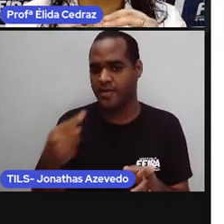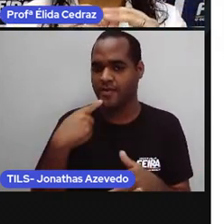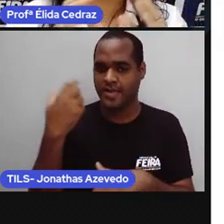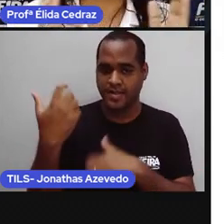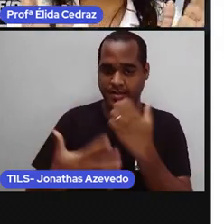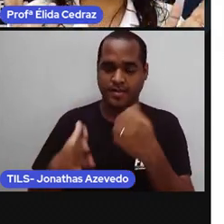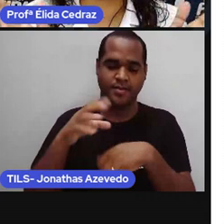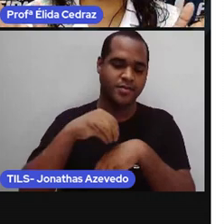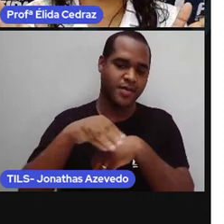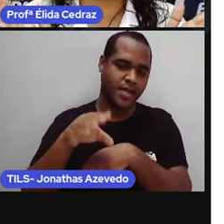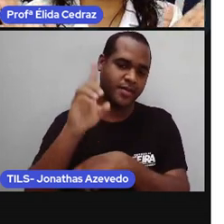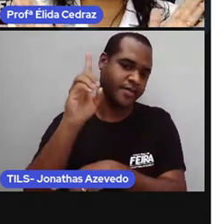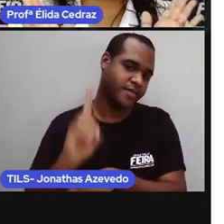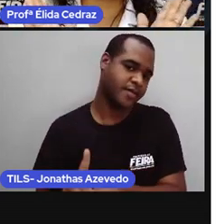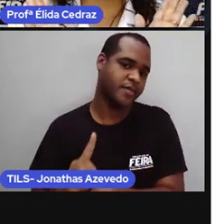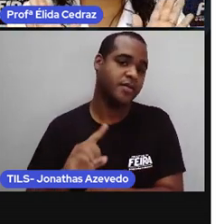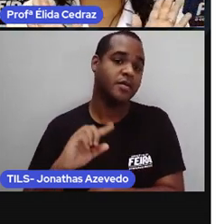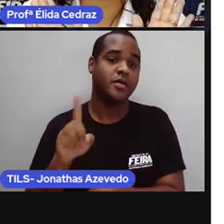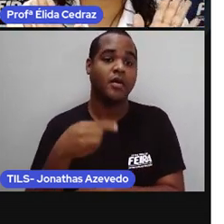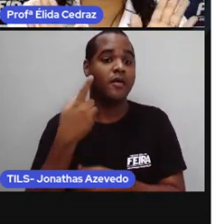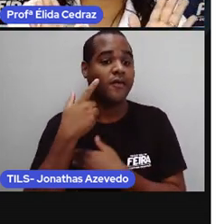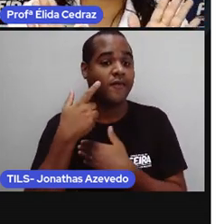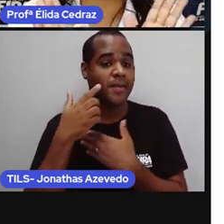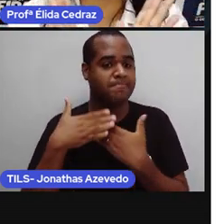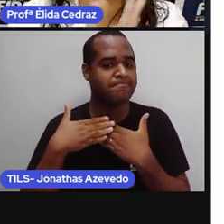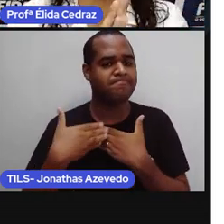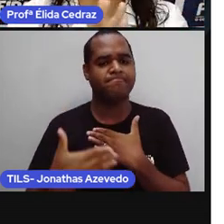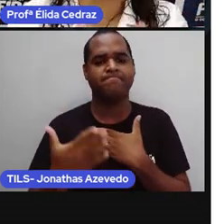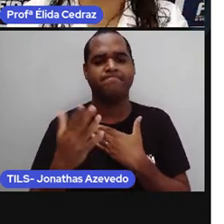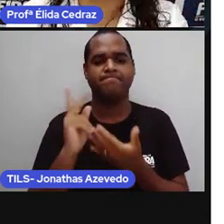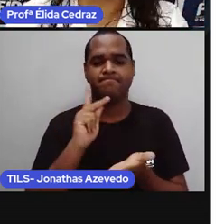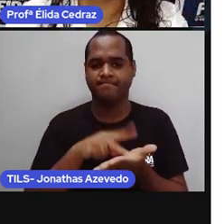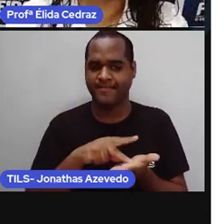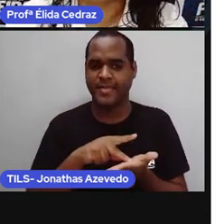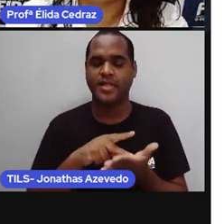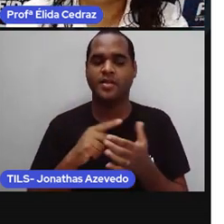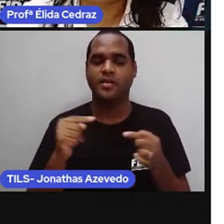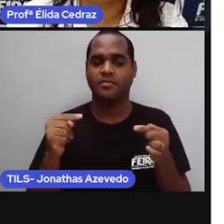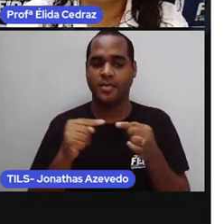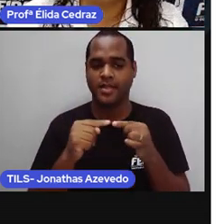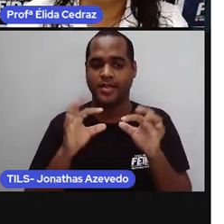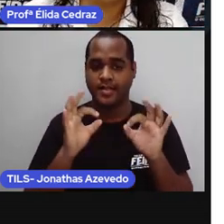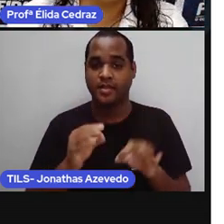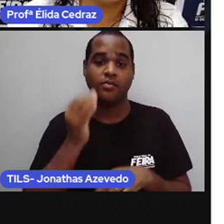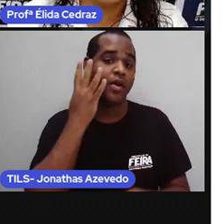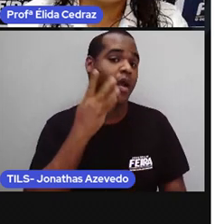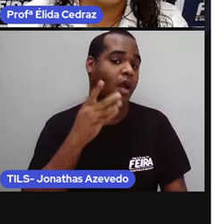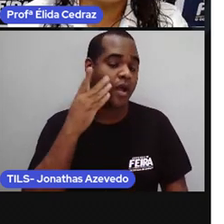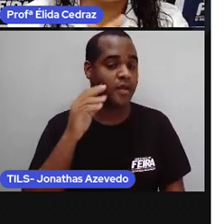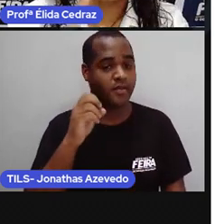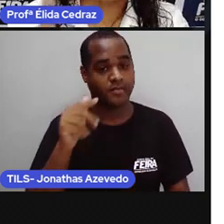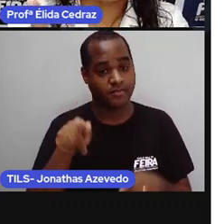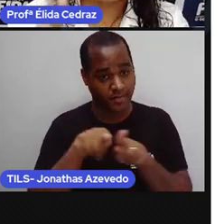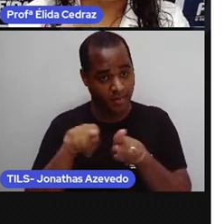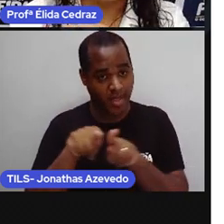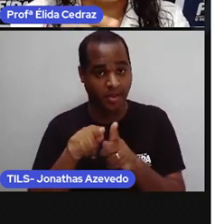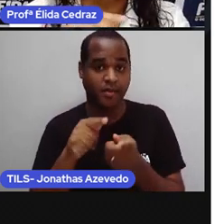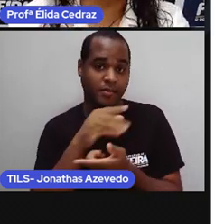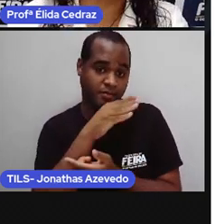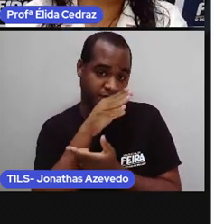direitos previstos, os direitos fundamentais da criança e do adolescente.